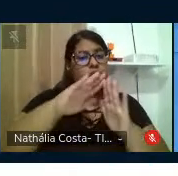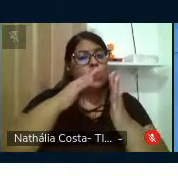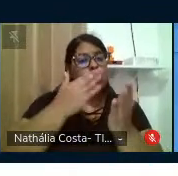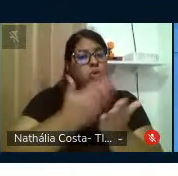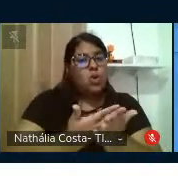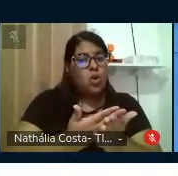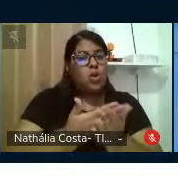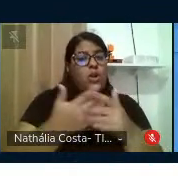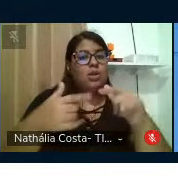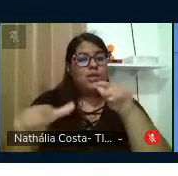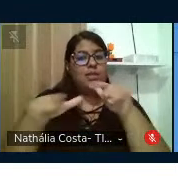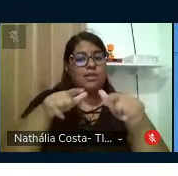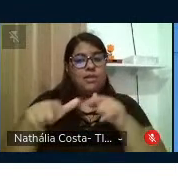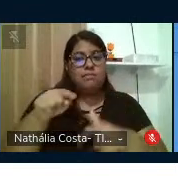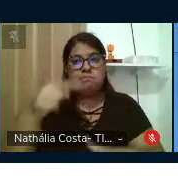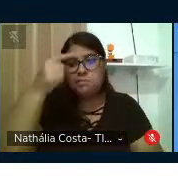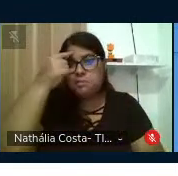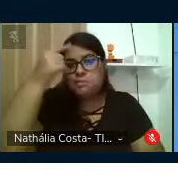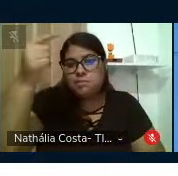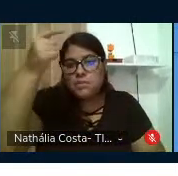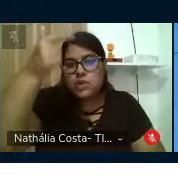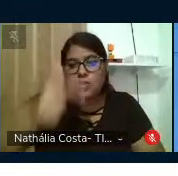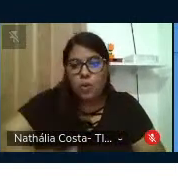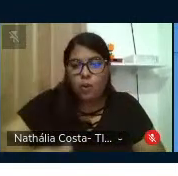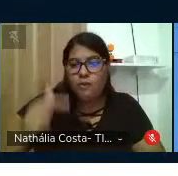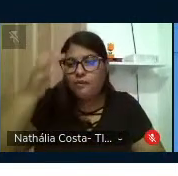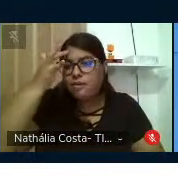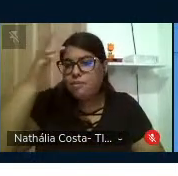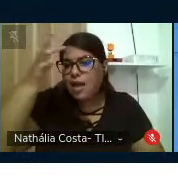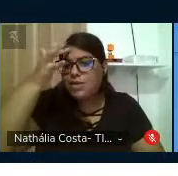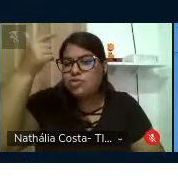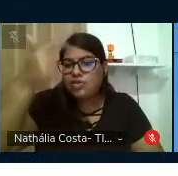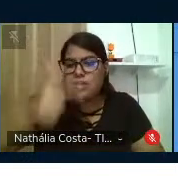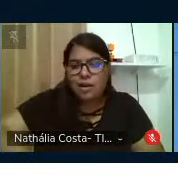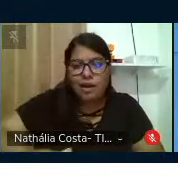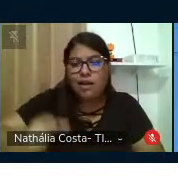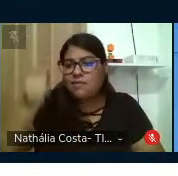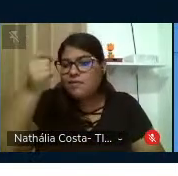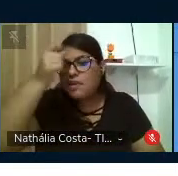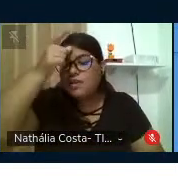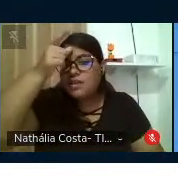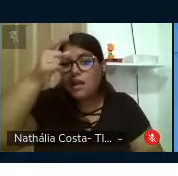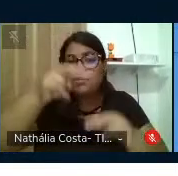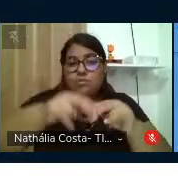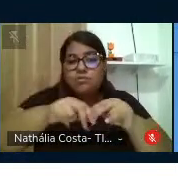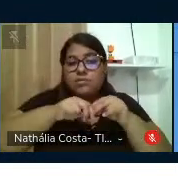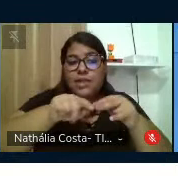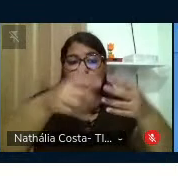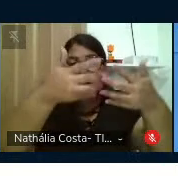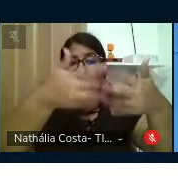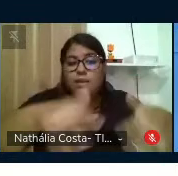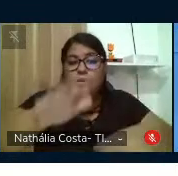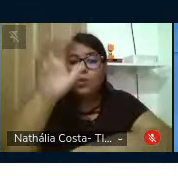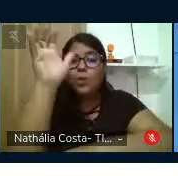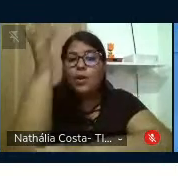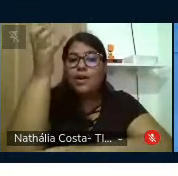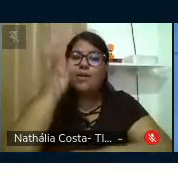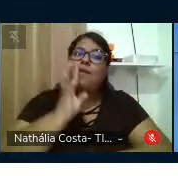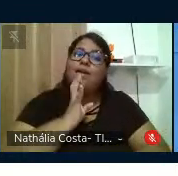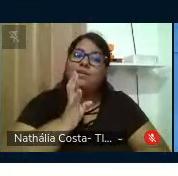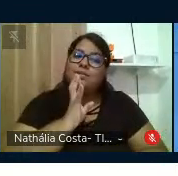ele seja trabalhado, ele seja repensado, reimaginado, reinventado, dada a natureza do inacapamento do conhecimento.